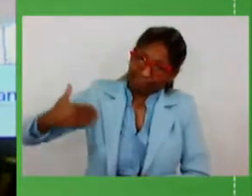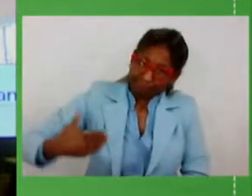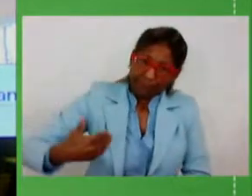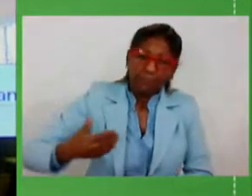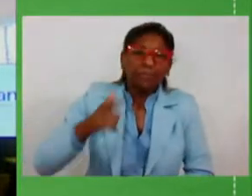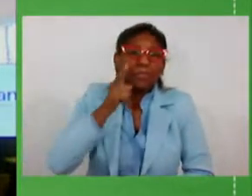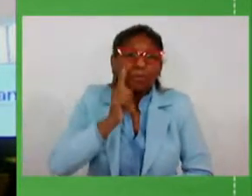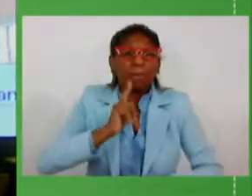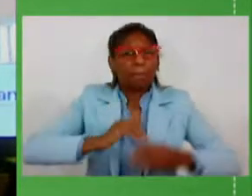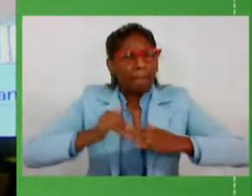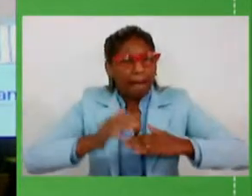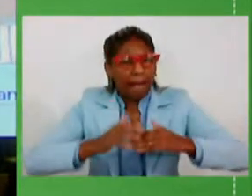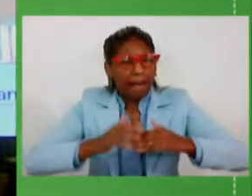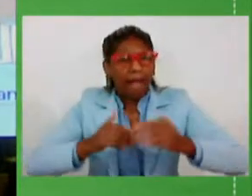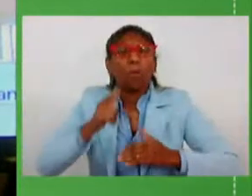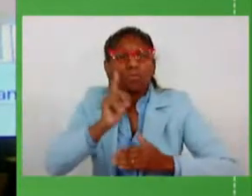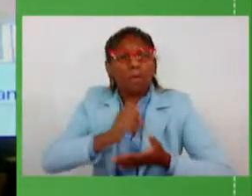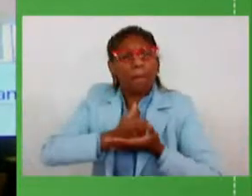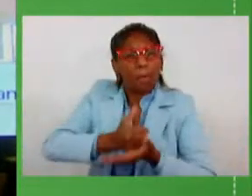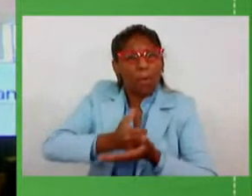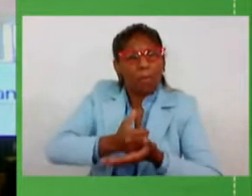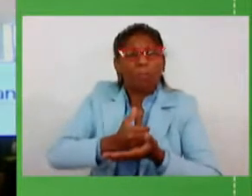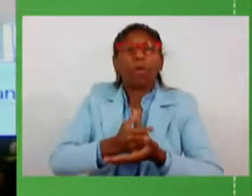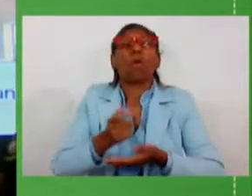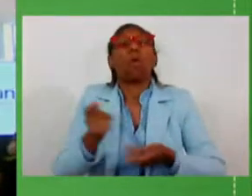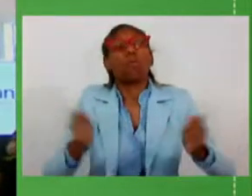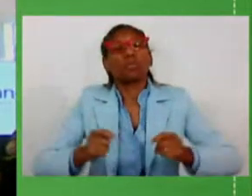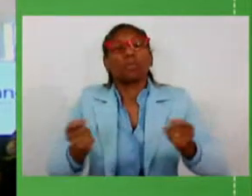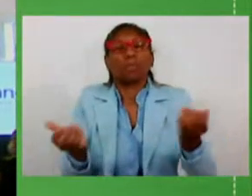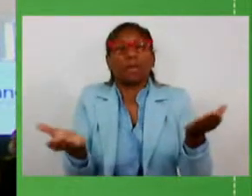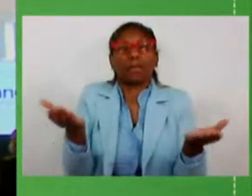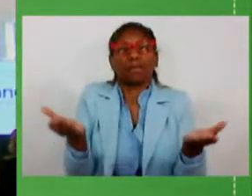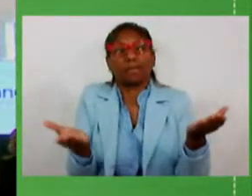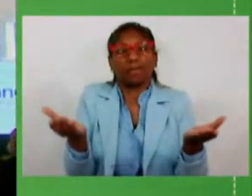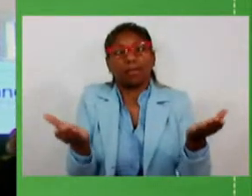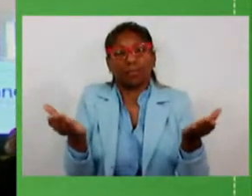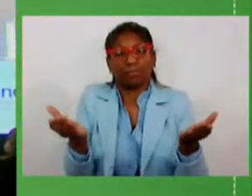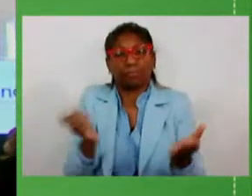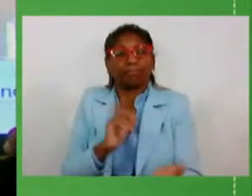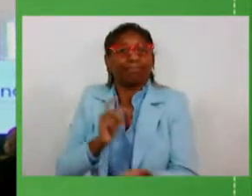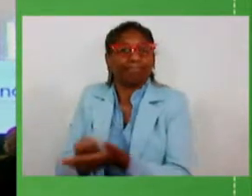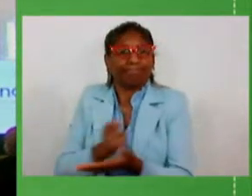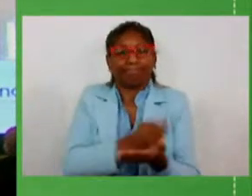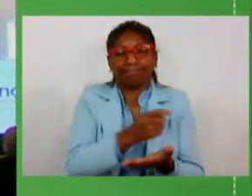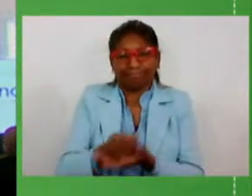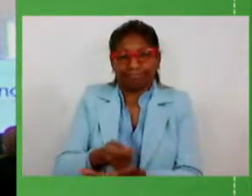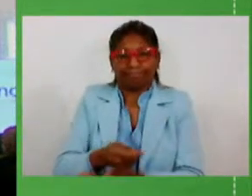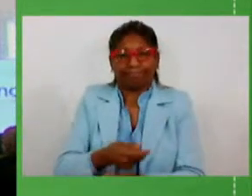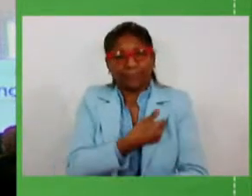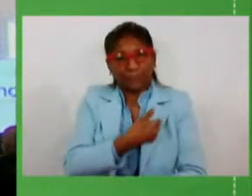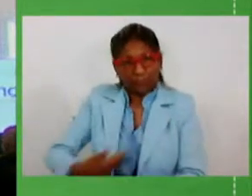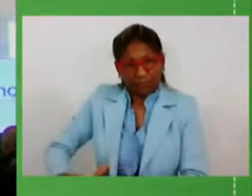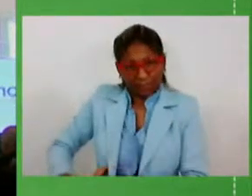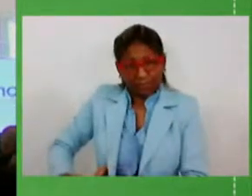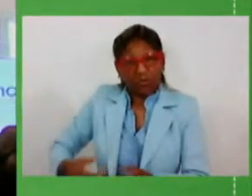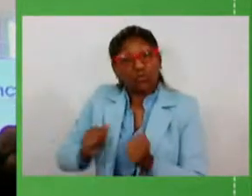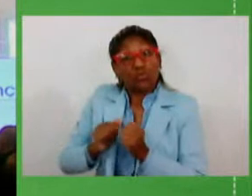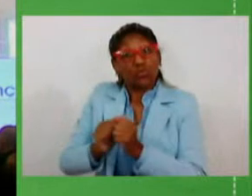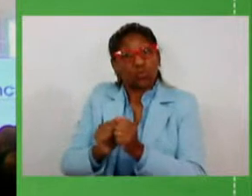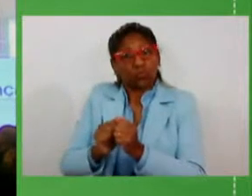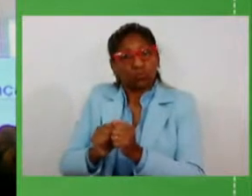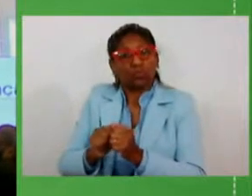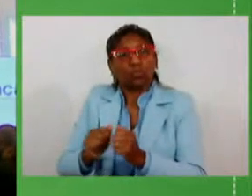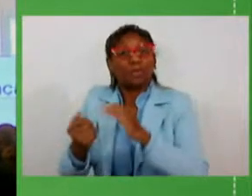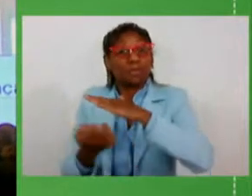ações a dar o equilíbrio necessário às contas do Estado e, junto das privatizações,